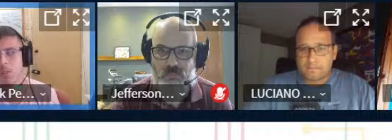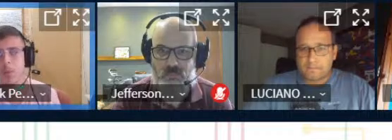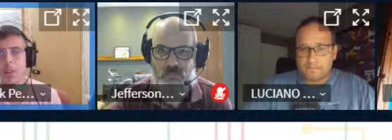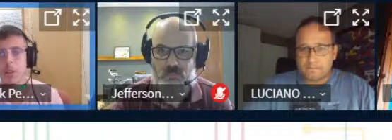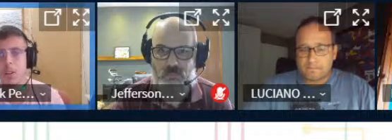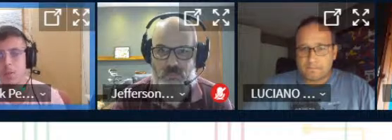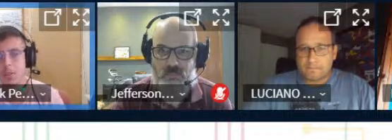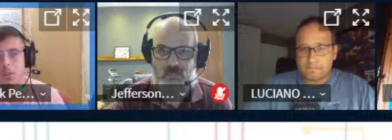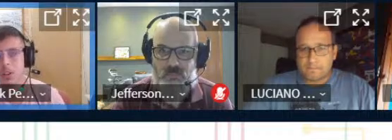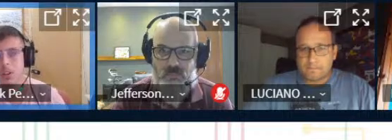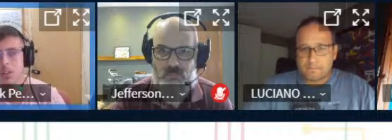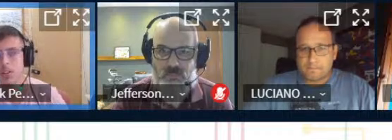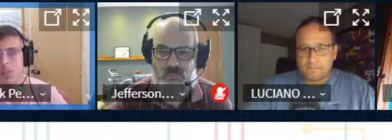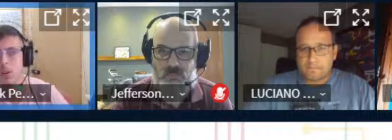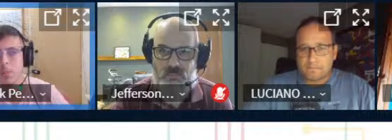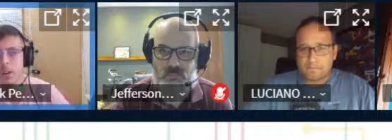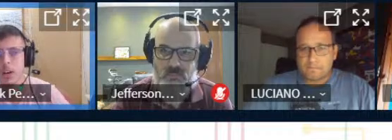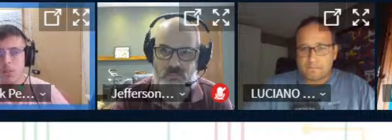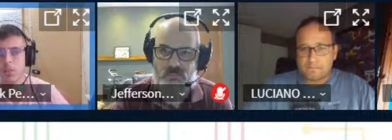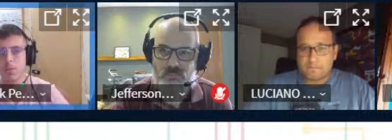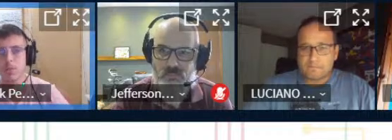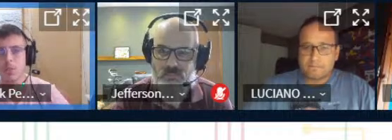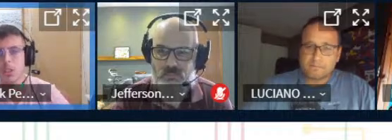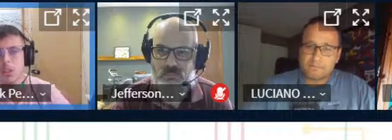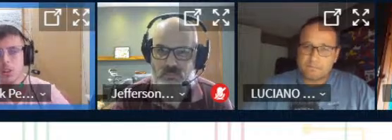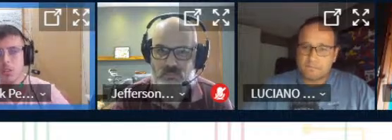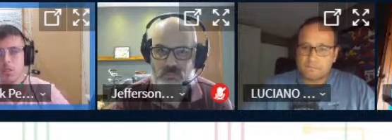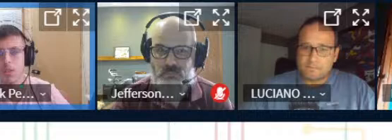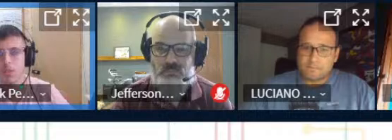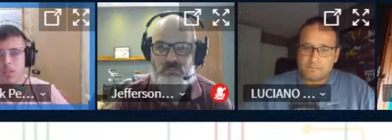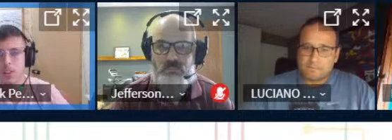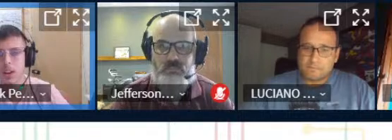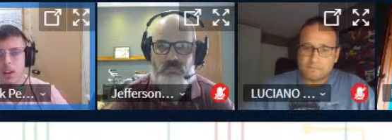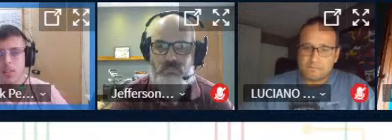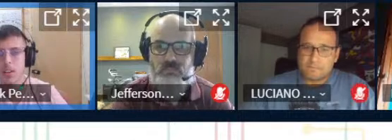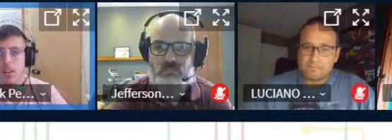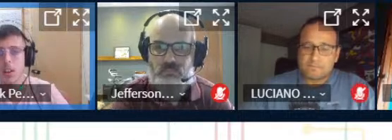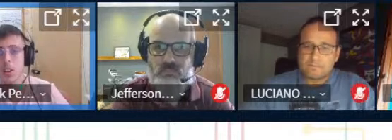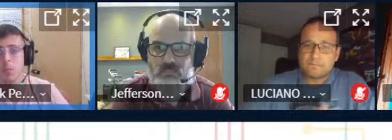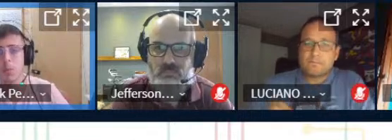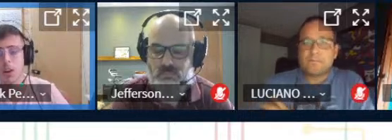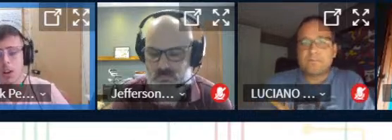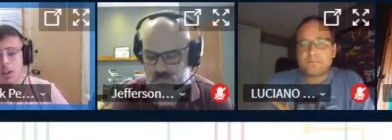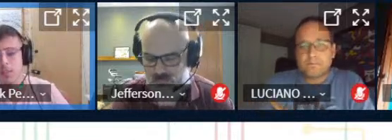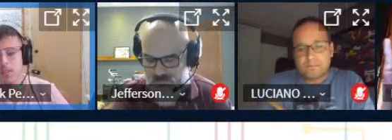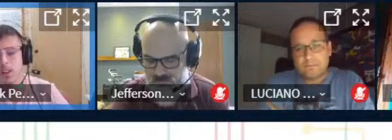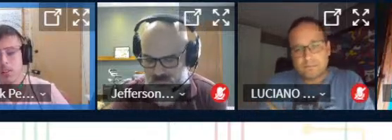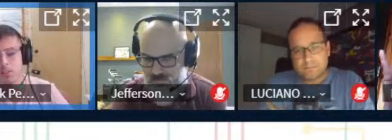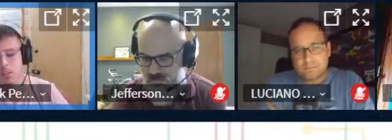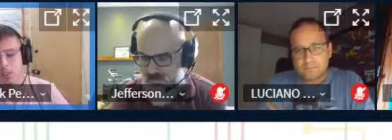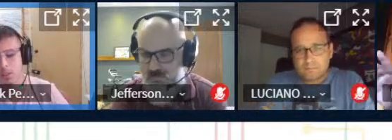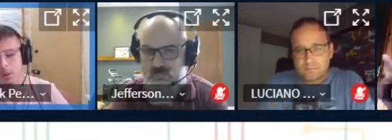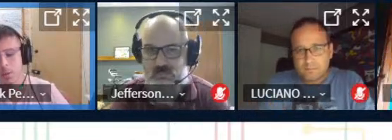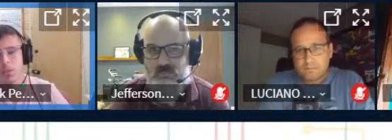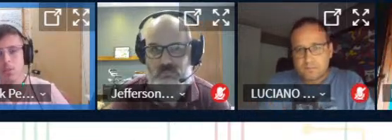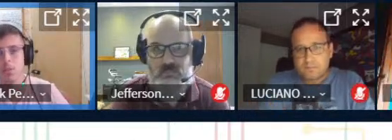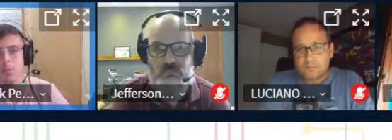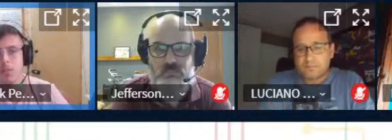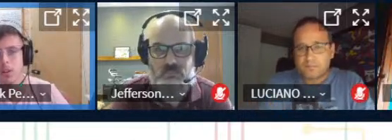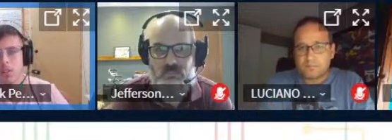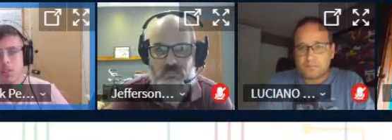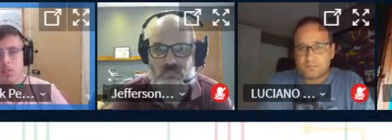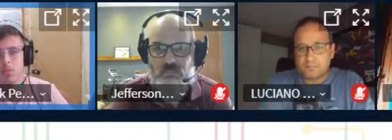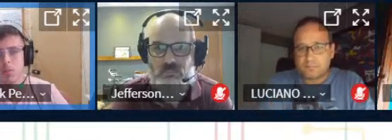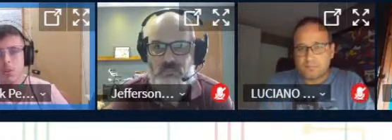Realmente, com a pandemia, está sendo bem complicado difundir os nossos ideais, mas a gente, primeiro,